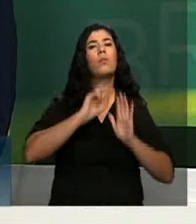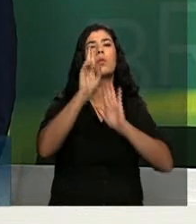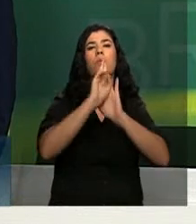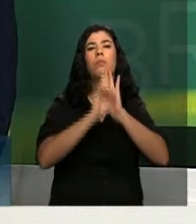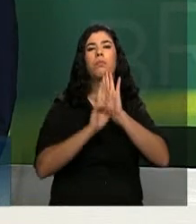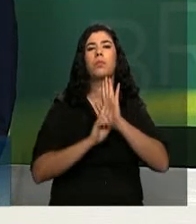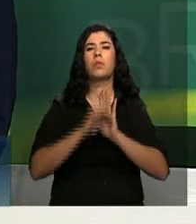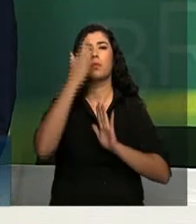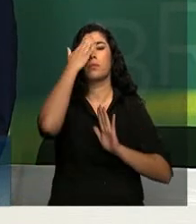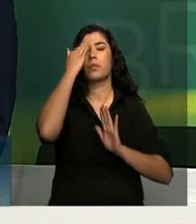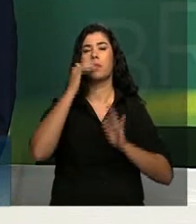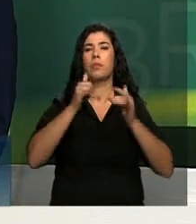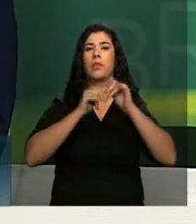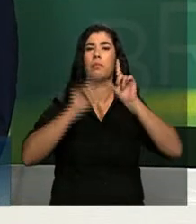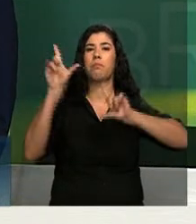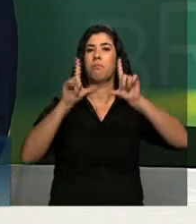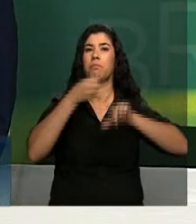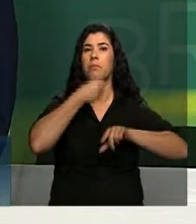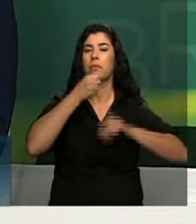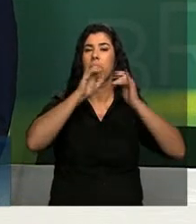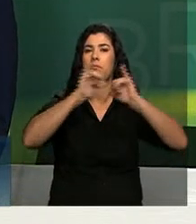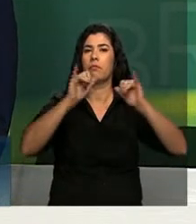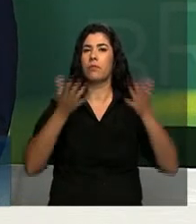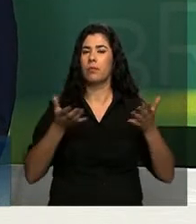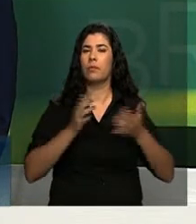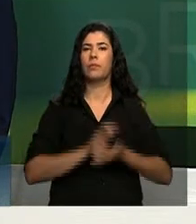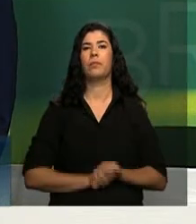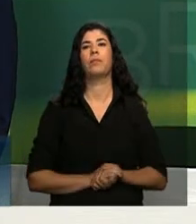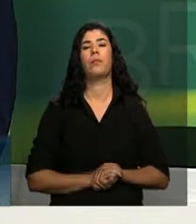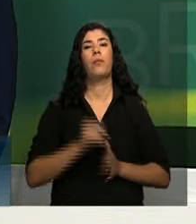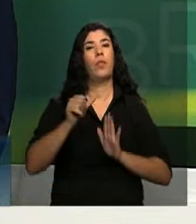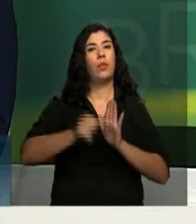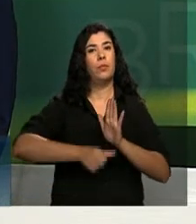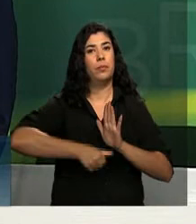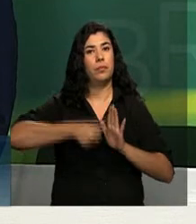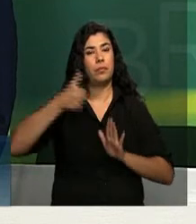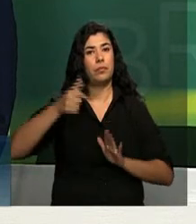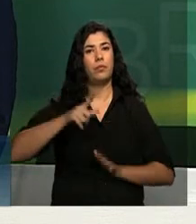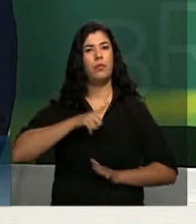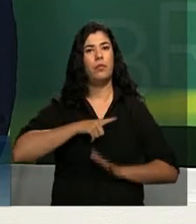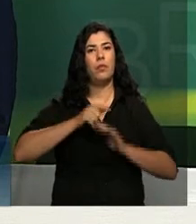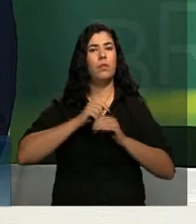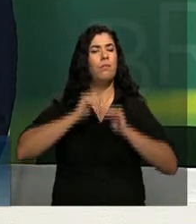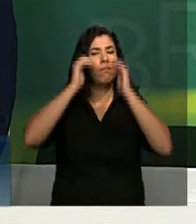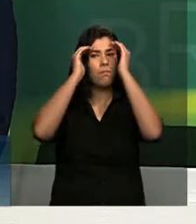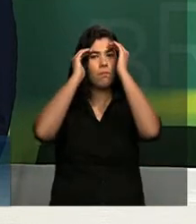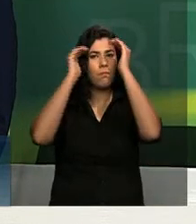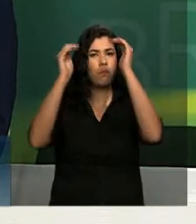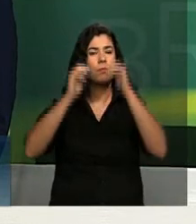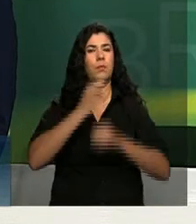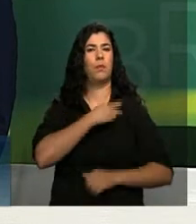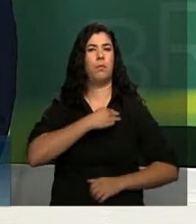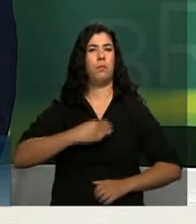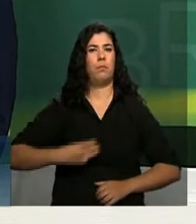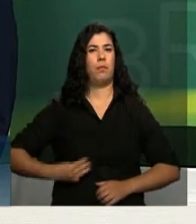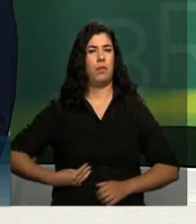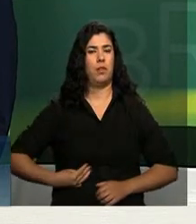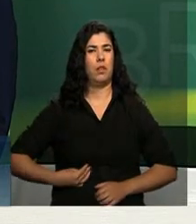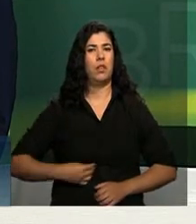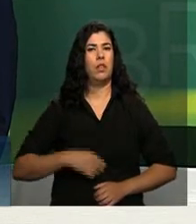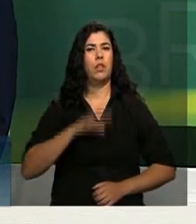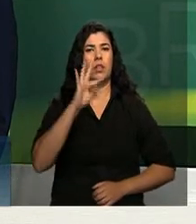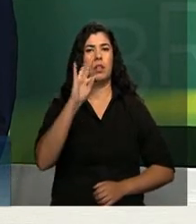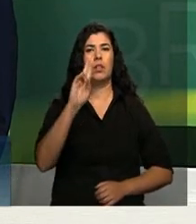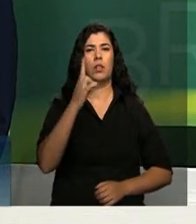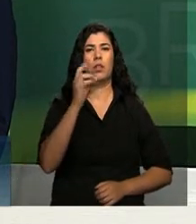Olha, primeiro eu não... Eu quero dizer aqui que eu tenho o maior respeito pelo ministro Thomas Trauman, uma pessoa que eu sempre